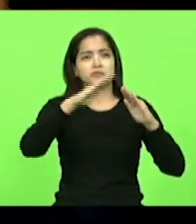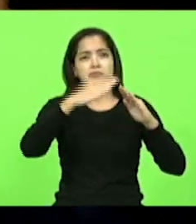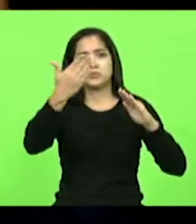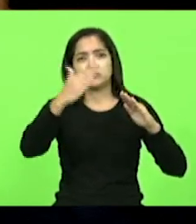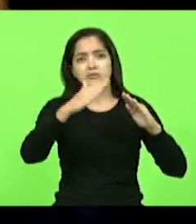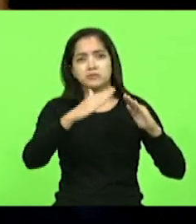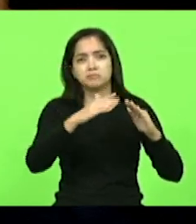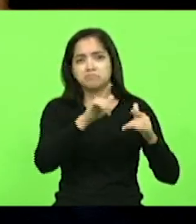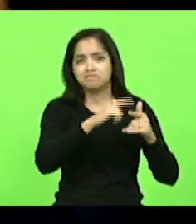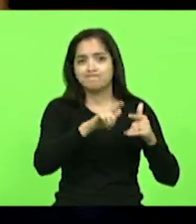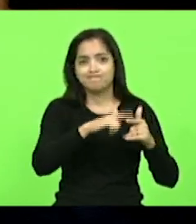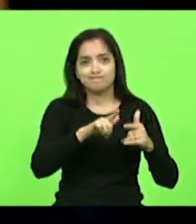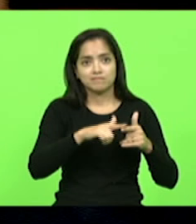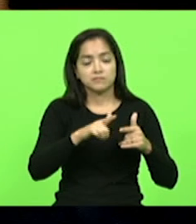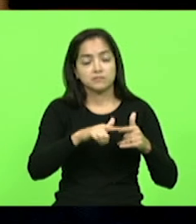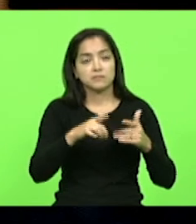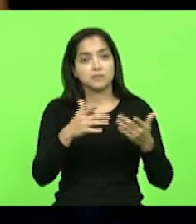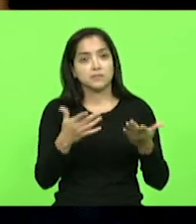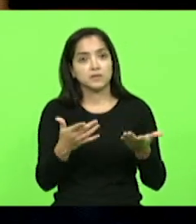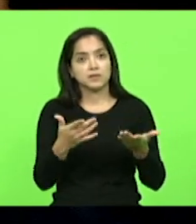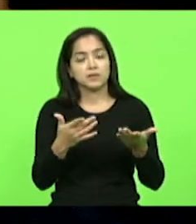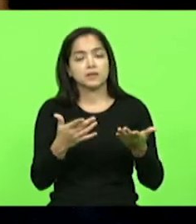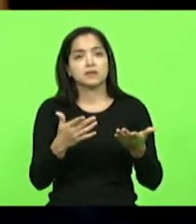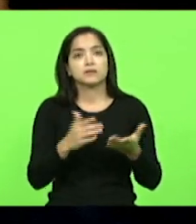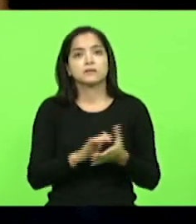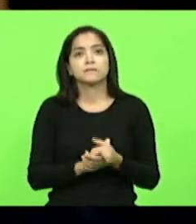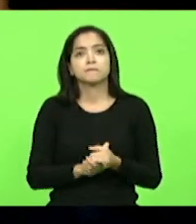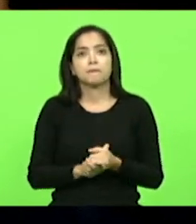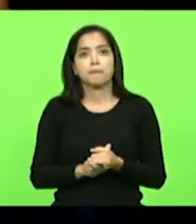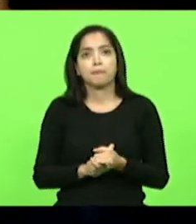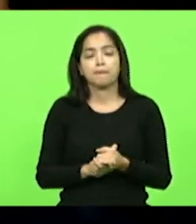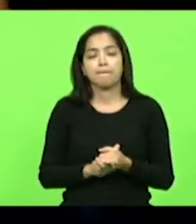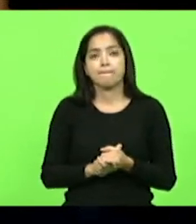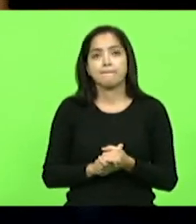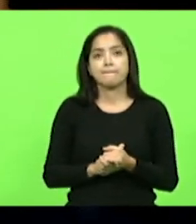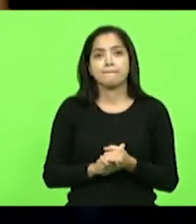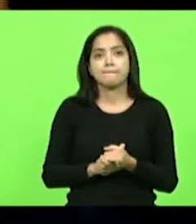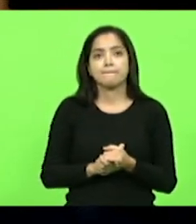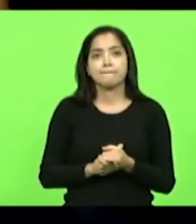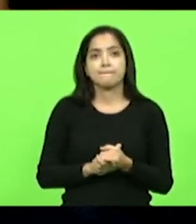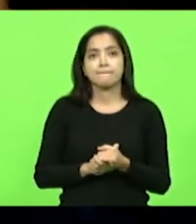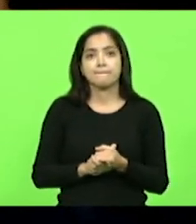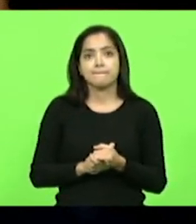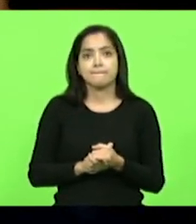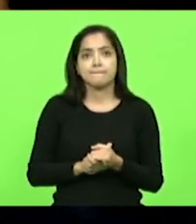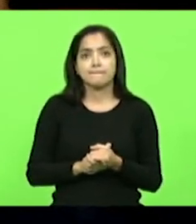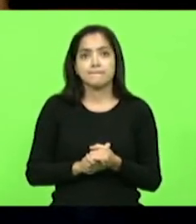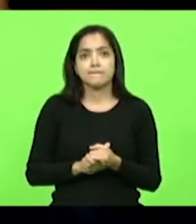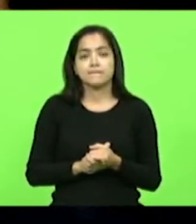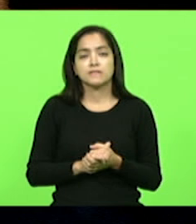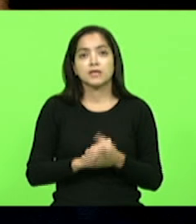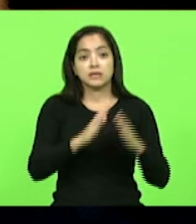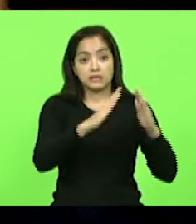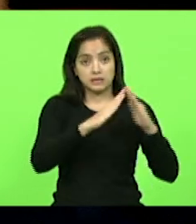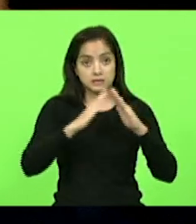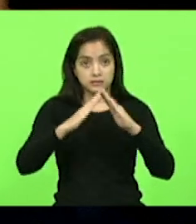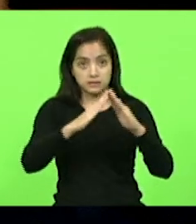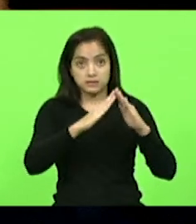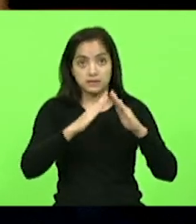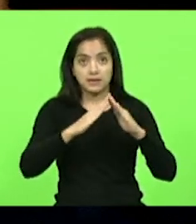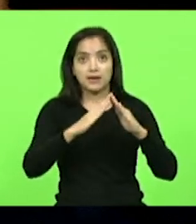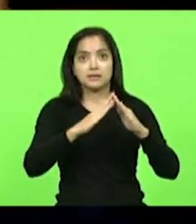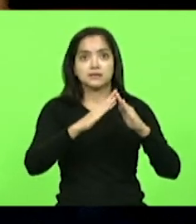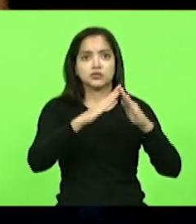E logo em seguida, as casas totalmente já